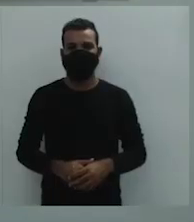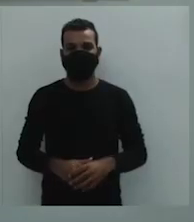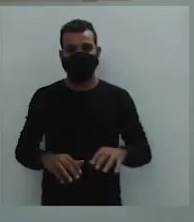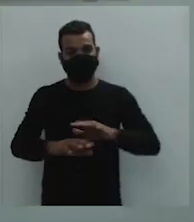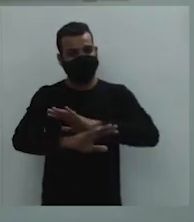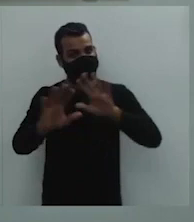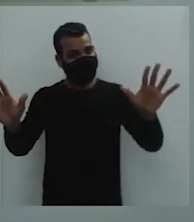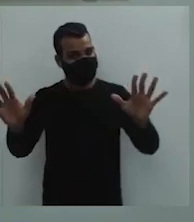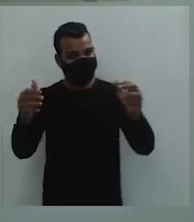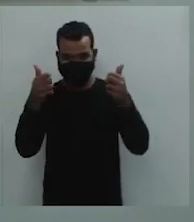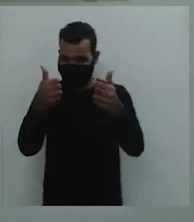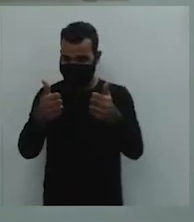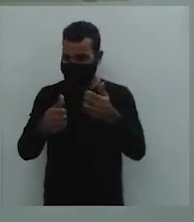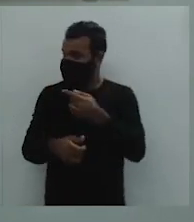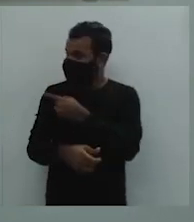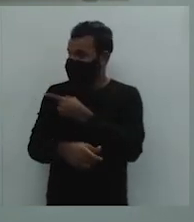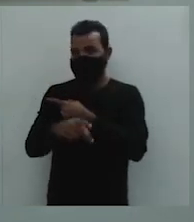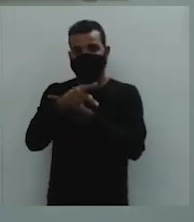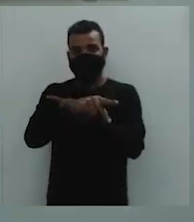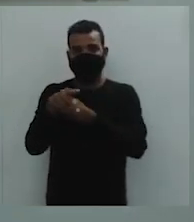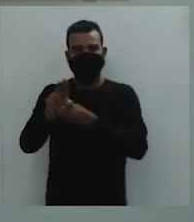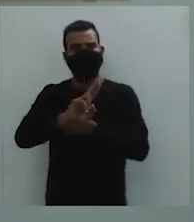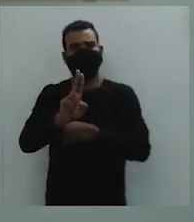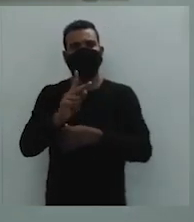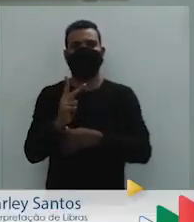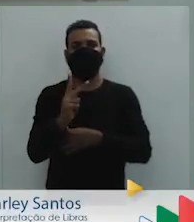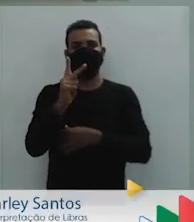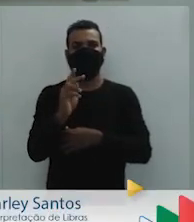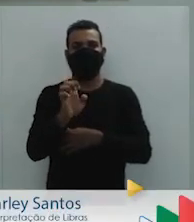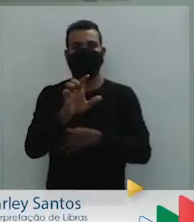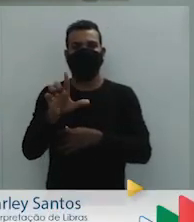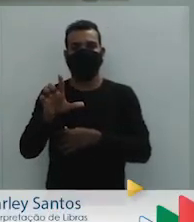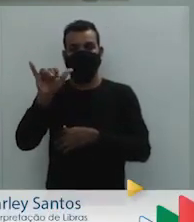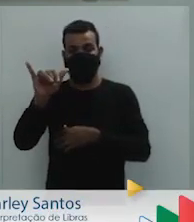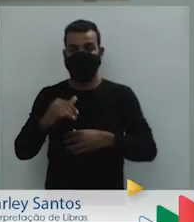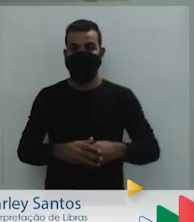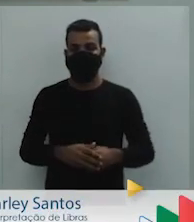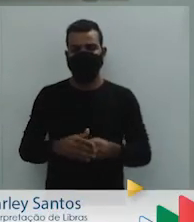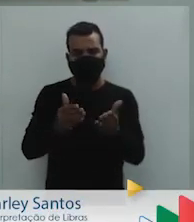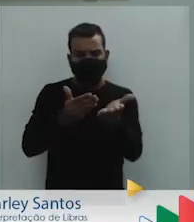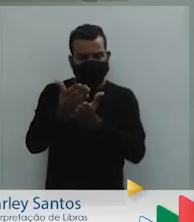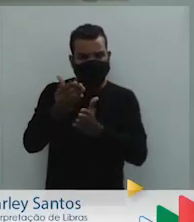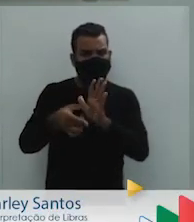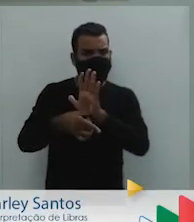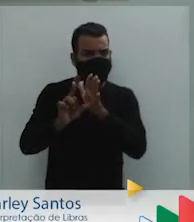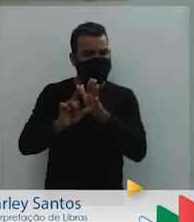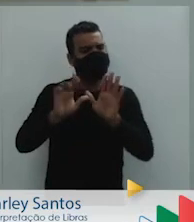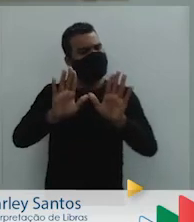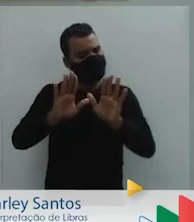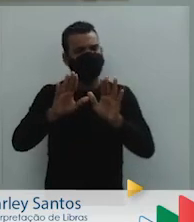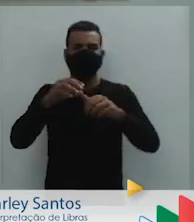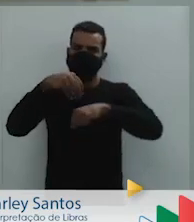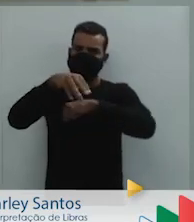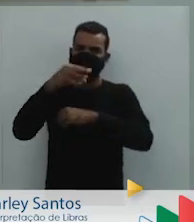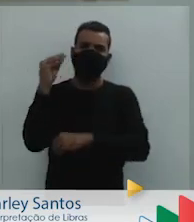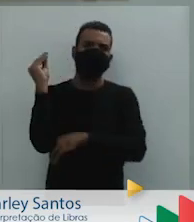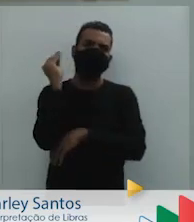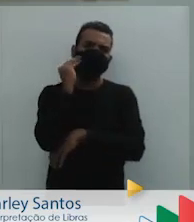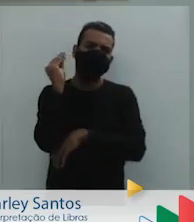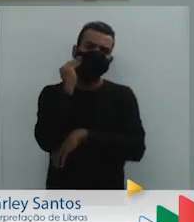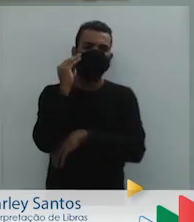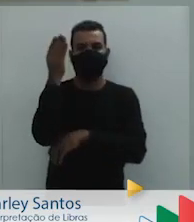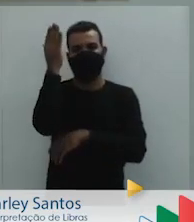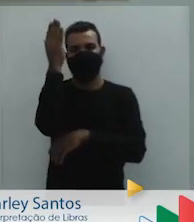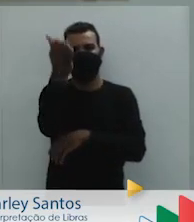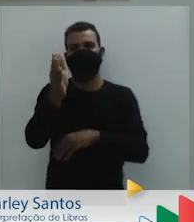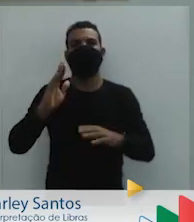Olá, galerinha! sou a professora Kelly, certo? E antes de começar a aula, eu gostaria de mandar um beijo para